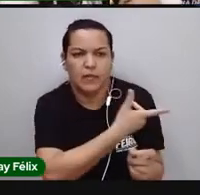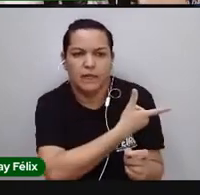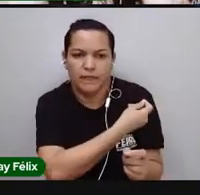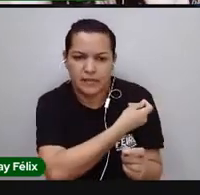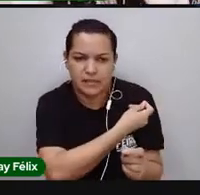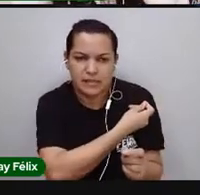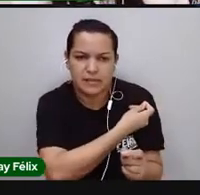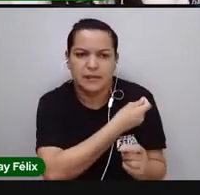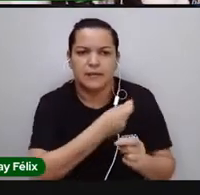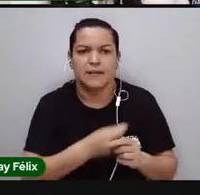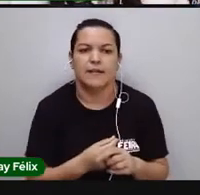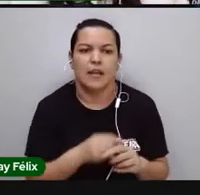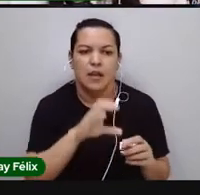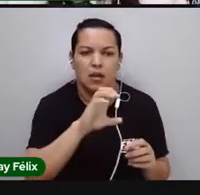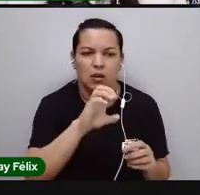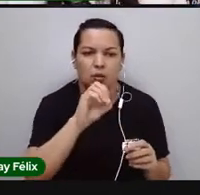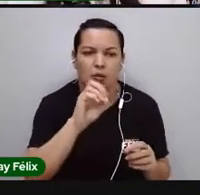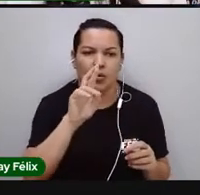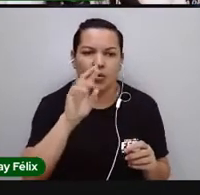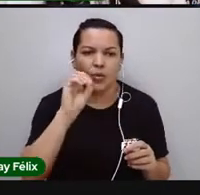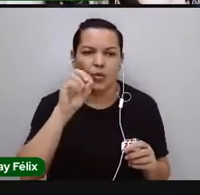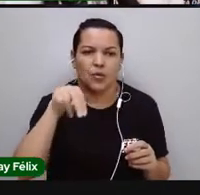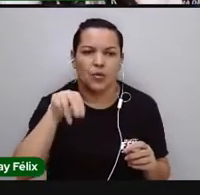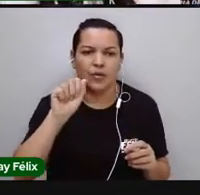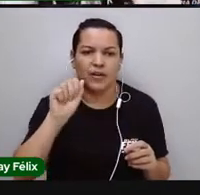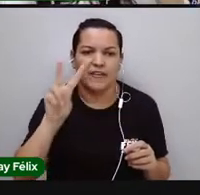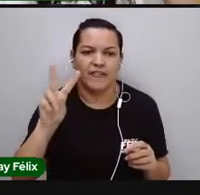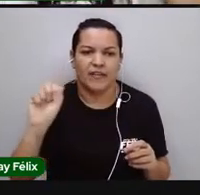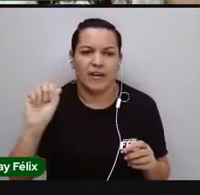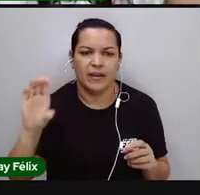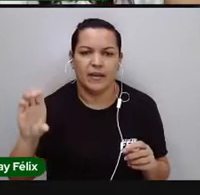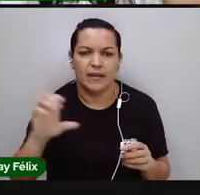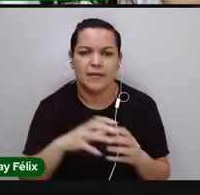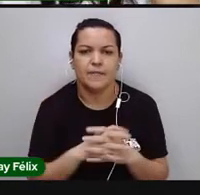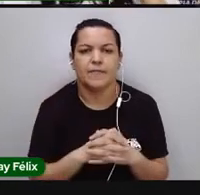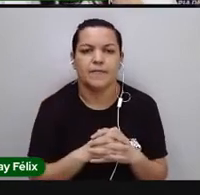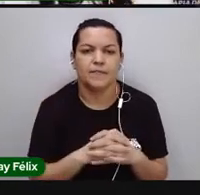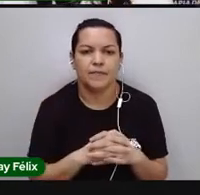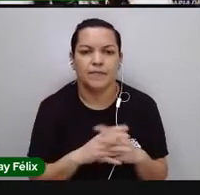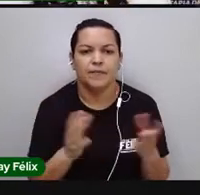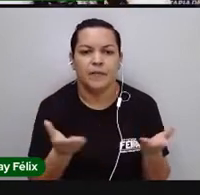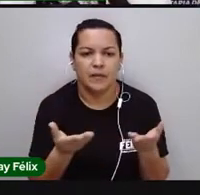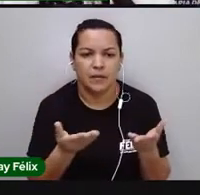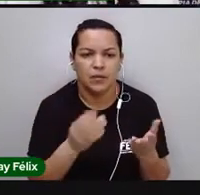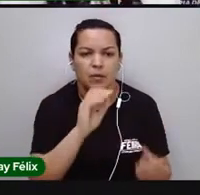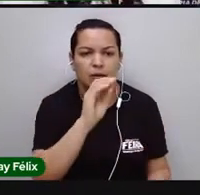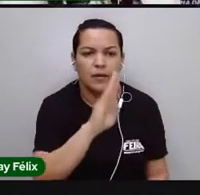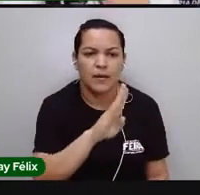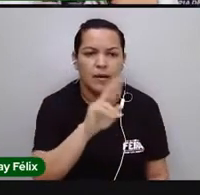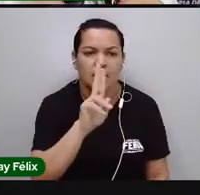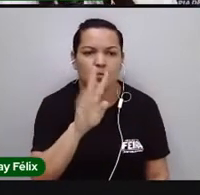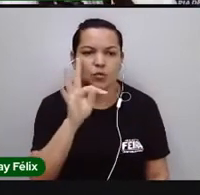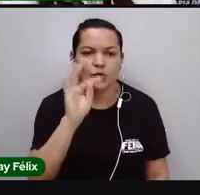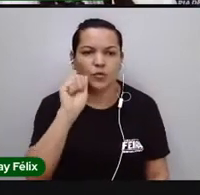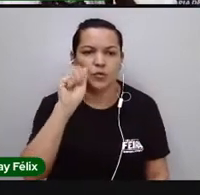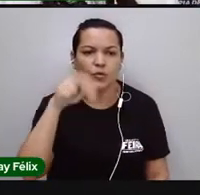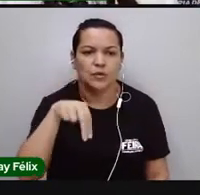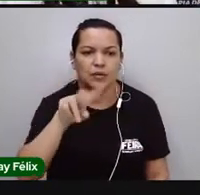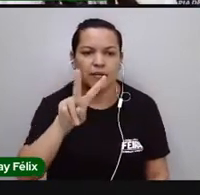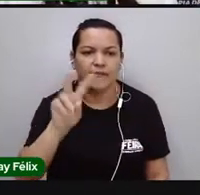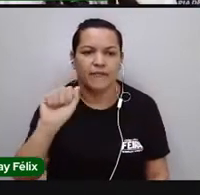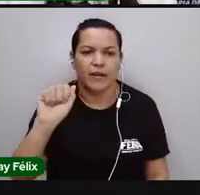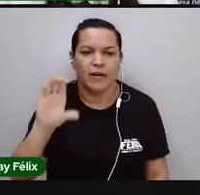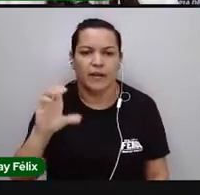que nós temos aí, Coronavac, por exemplo, e nós temos agora a Butanvac. Todas essas vacinas,